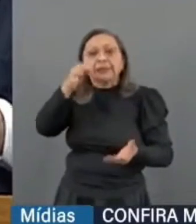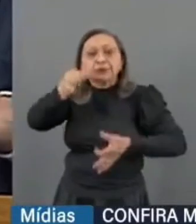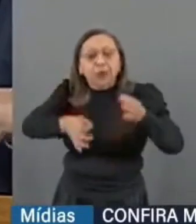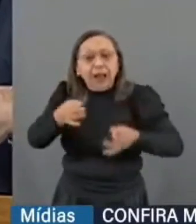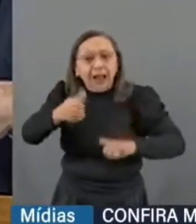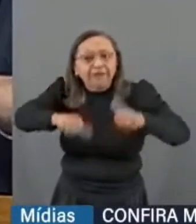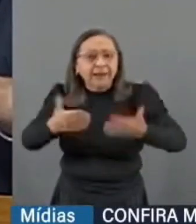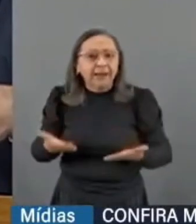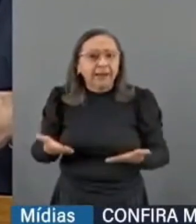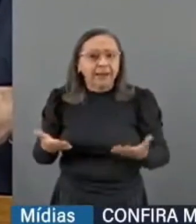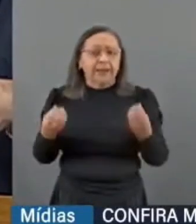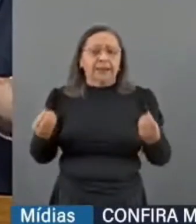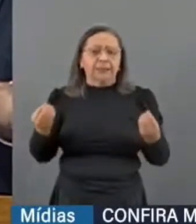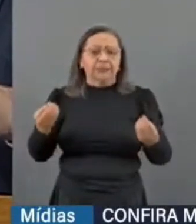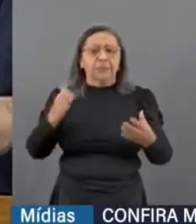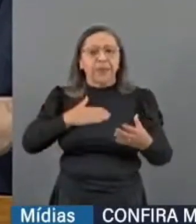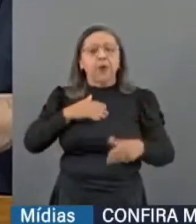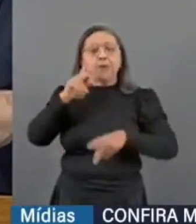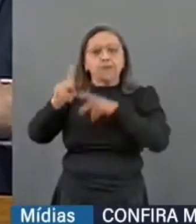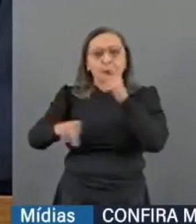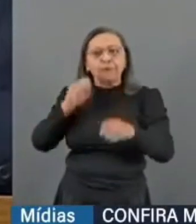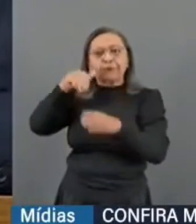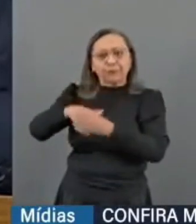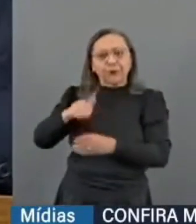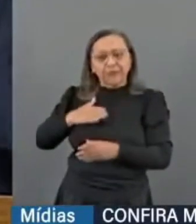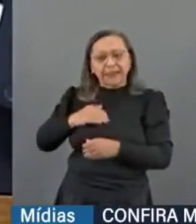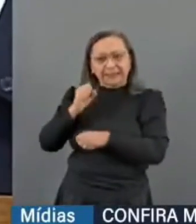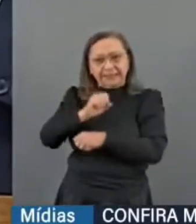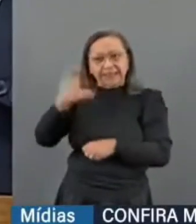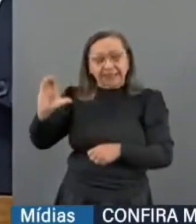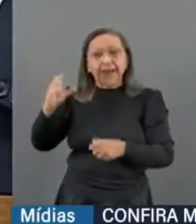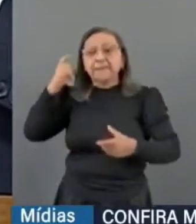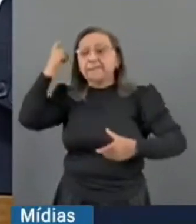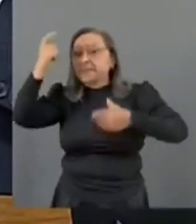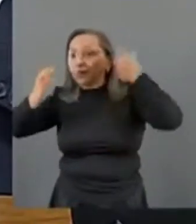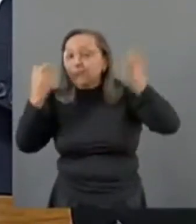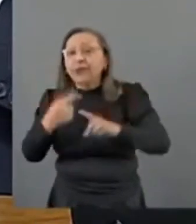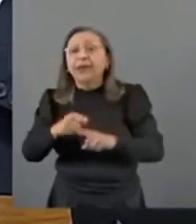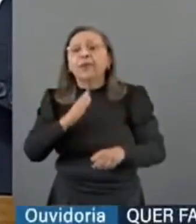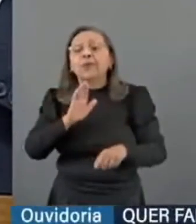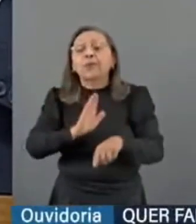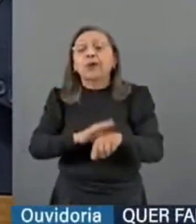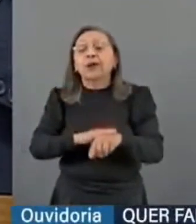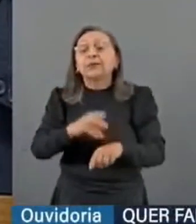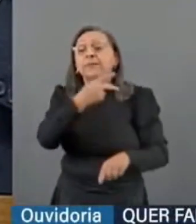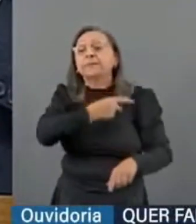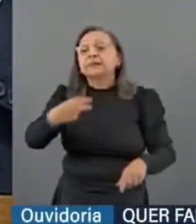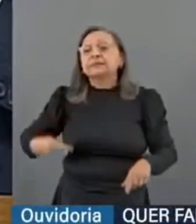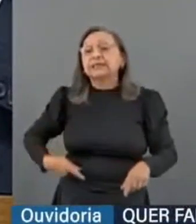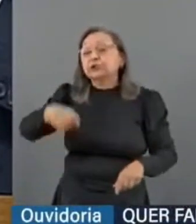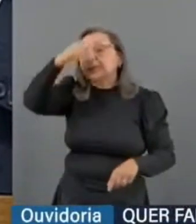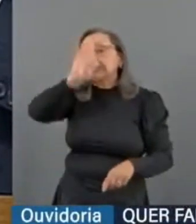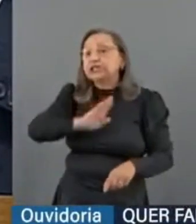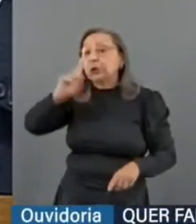E isso, o meu povo que me elegeu catarinense se preocupa. Por quê? Quando o presidente da República indica alguém,